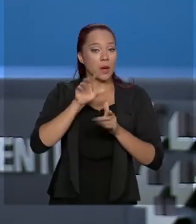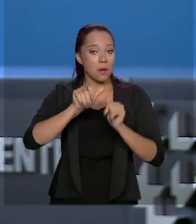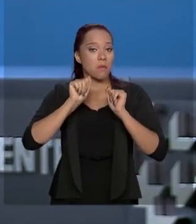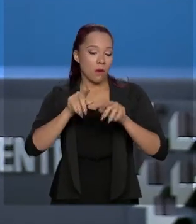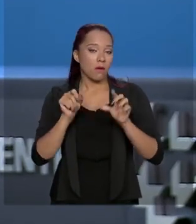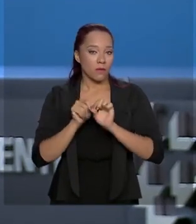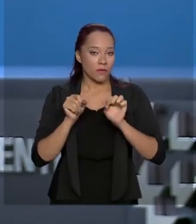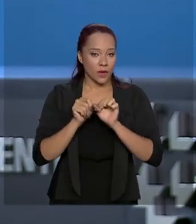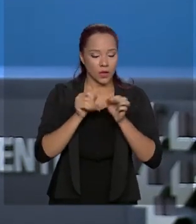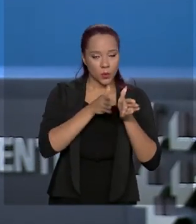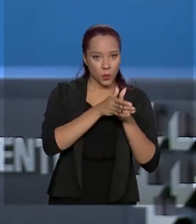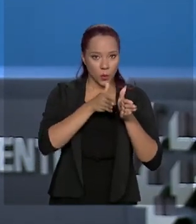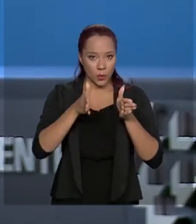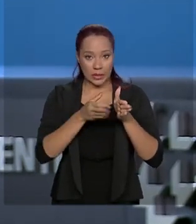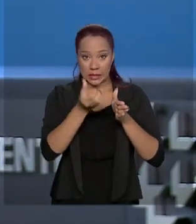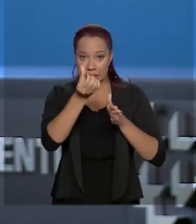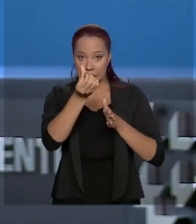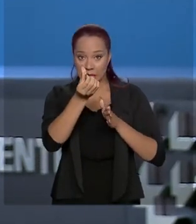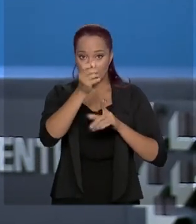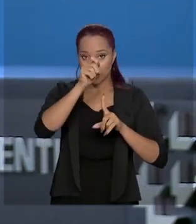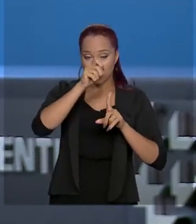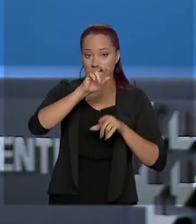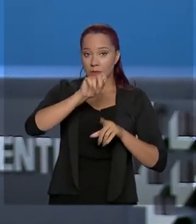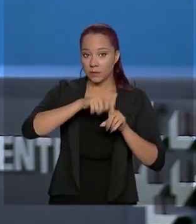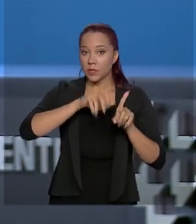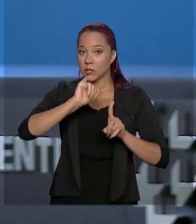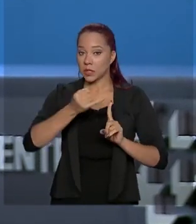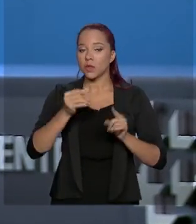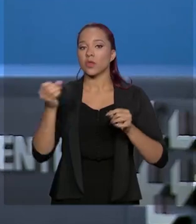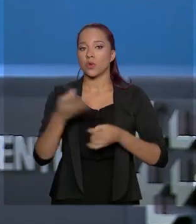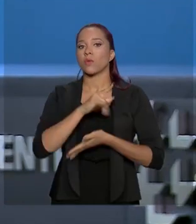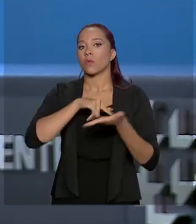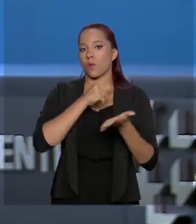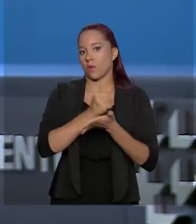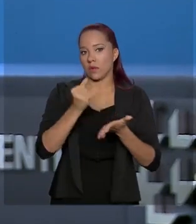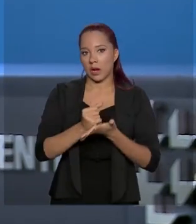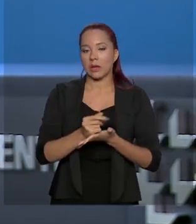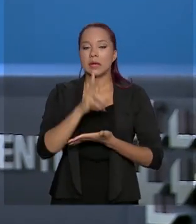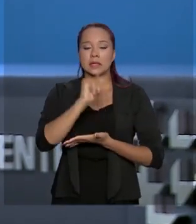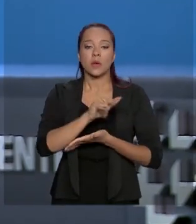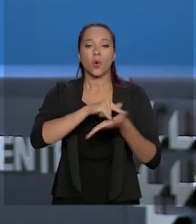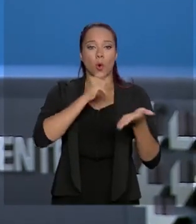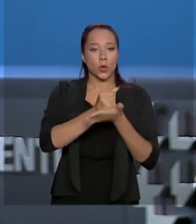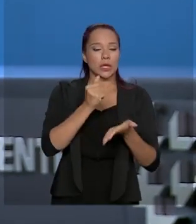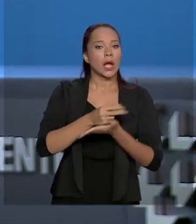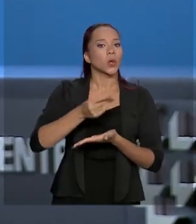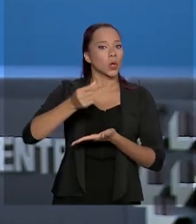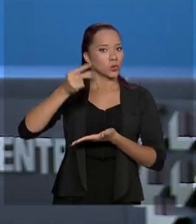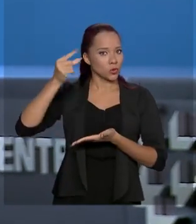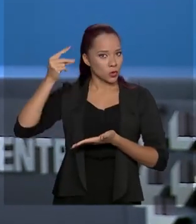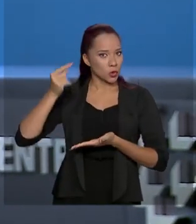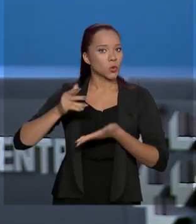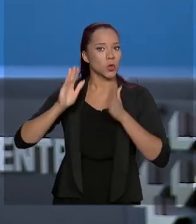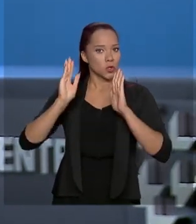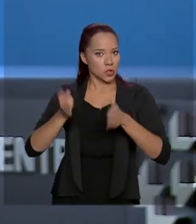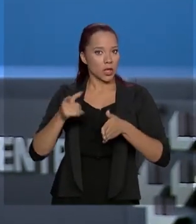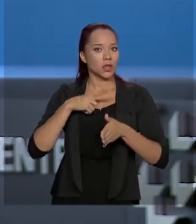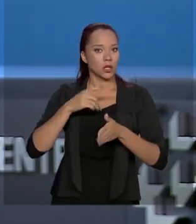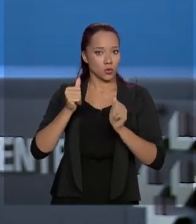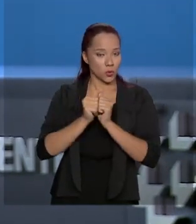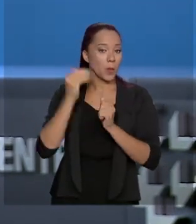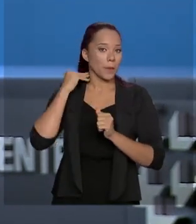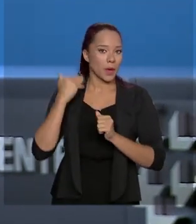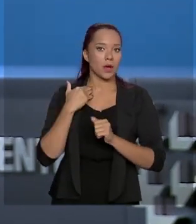ser feita a partir de 6 de janeiro para os novos contratos. Então, se for um contrato que já tenha com o banco,